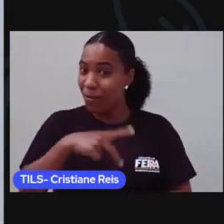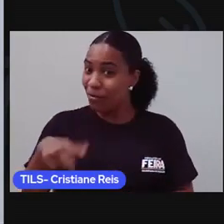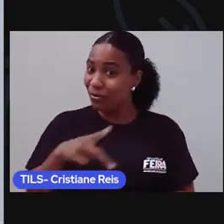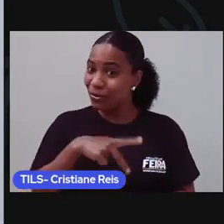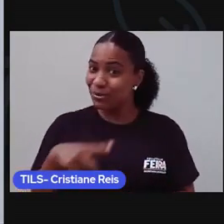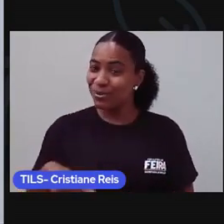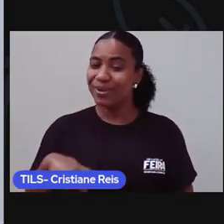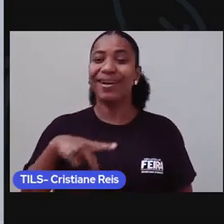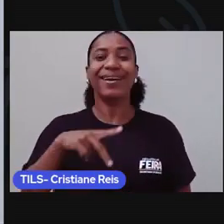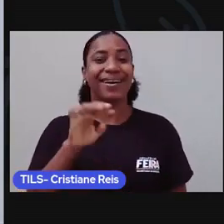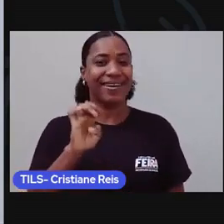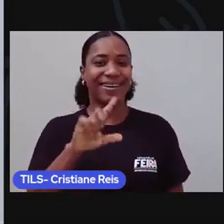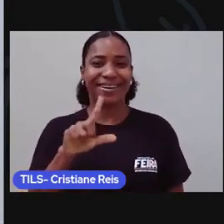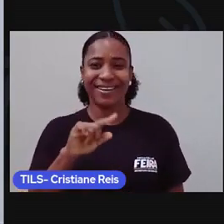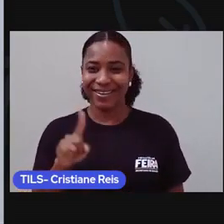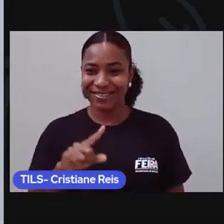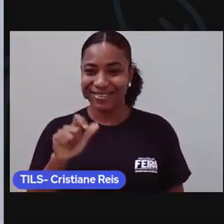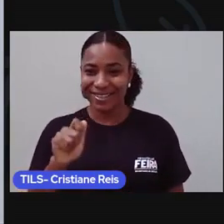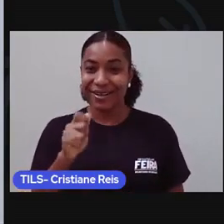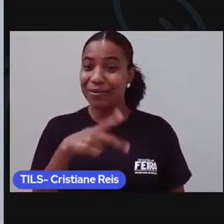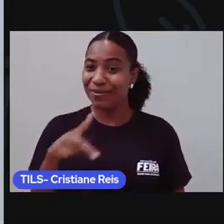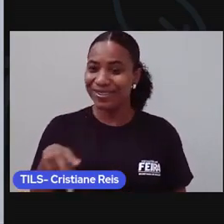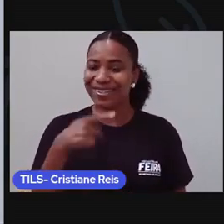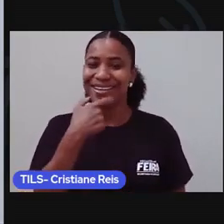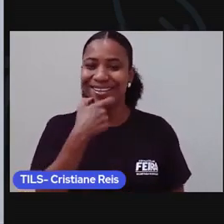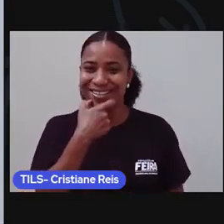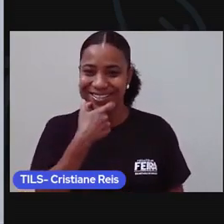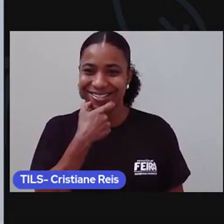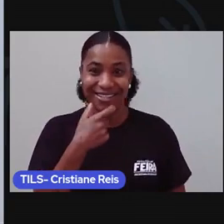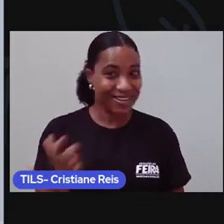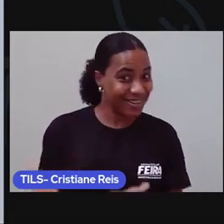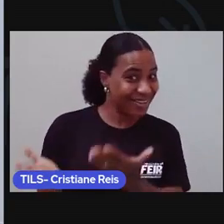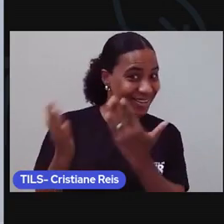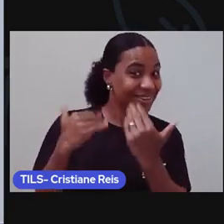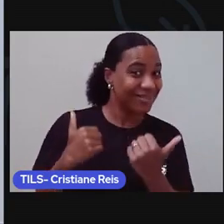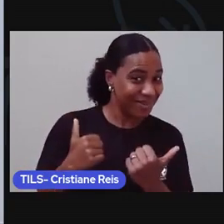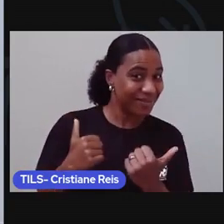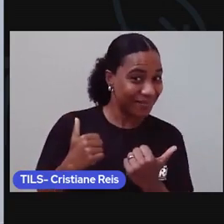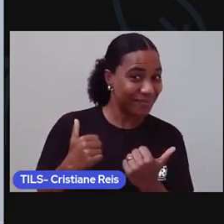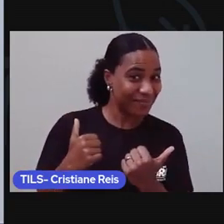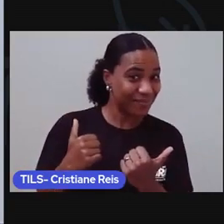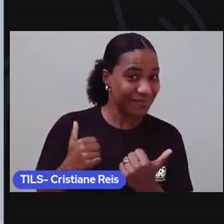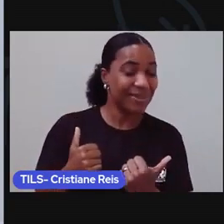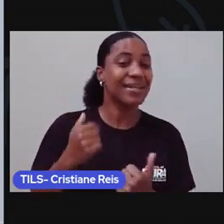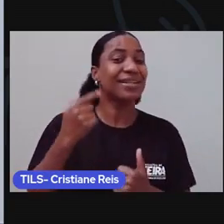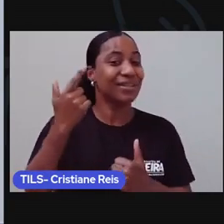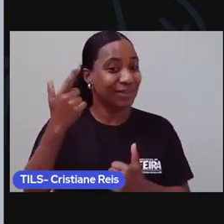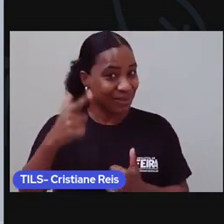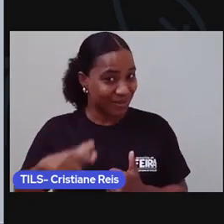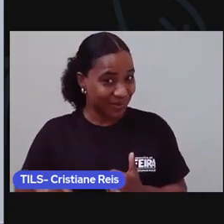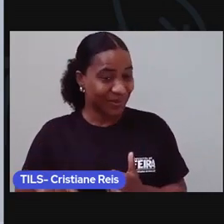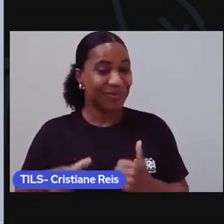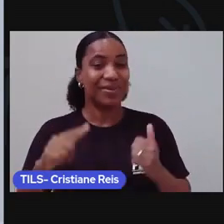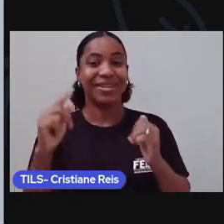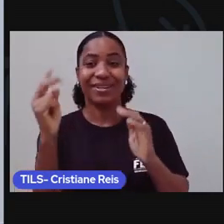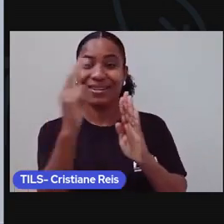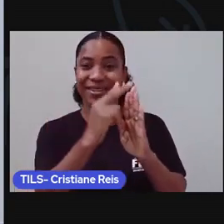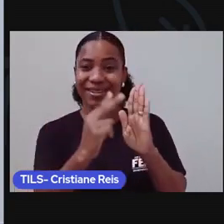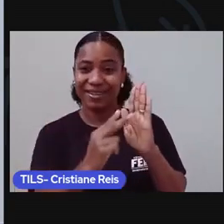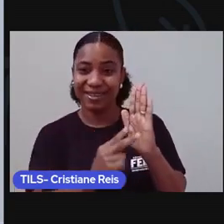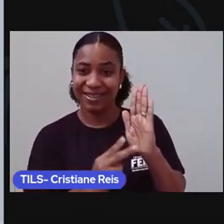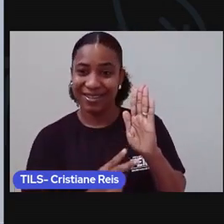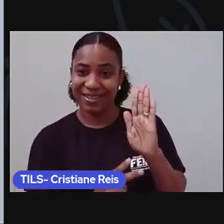Elza, sou a professora de inglês. Vamos começar hoje mais uma aventura por